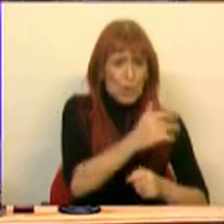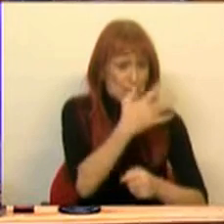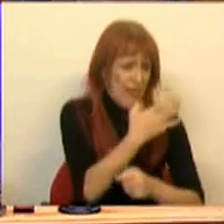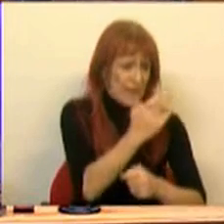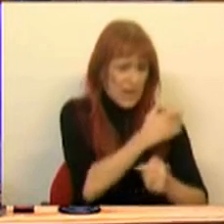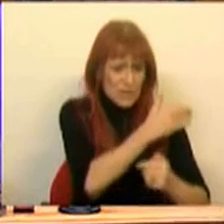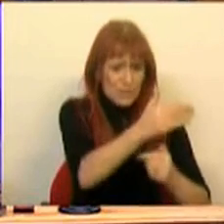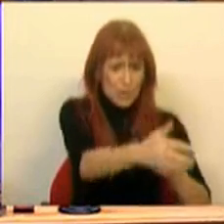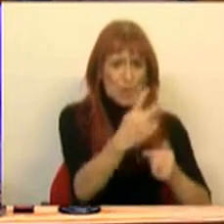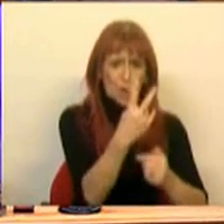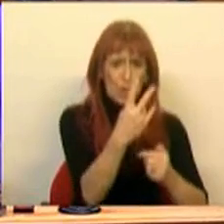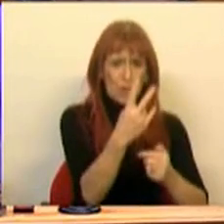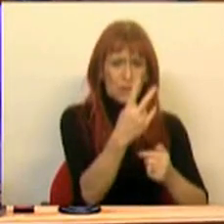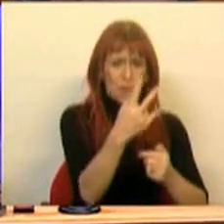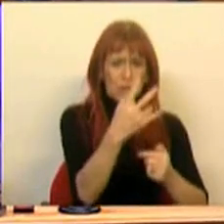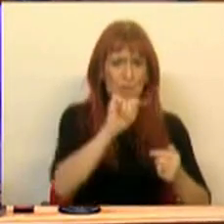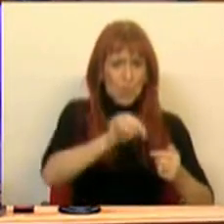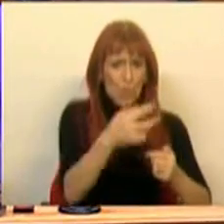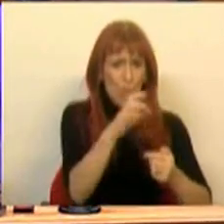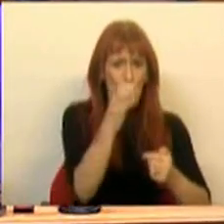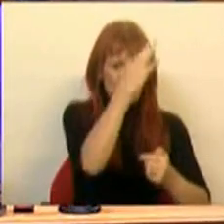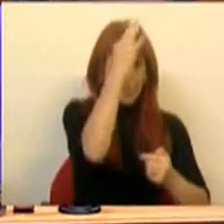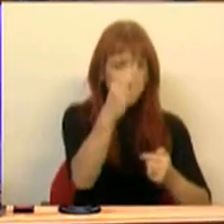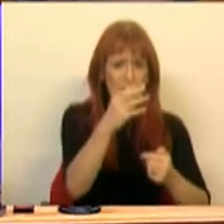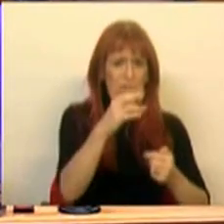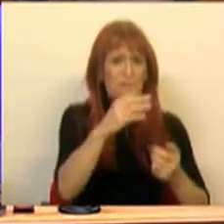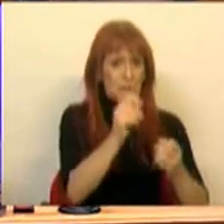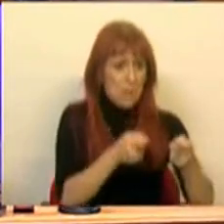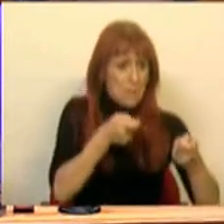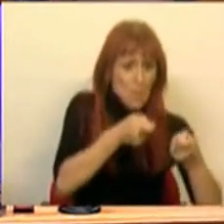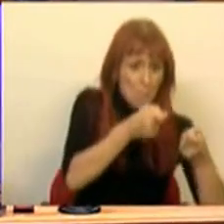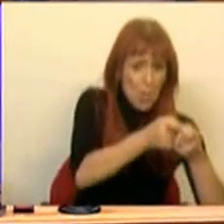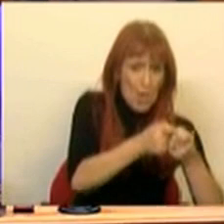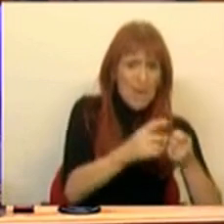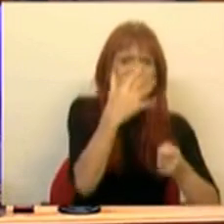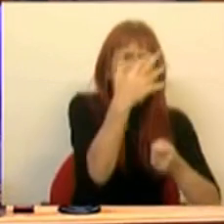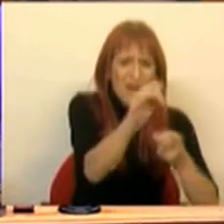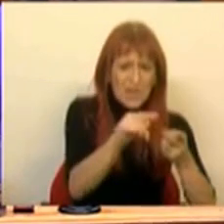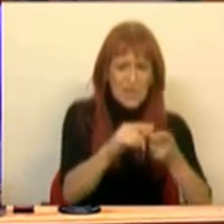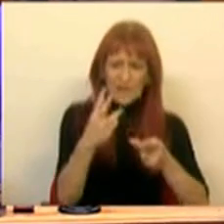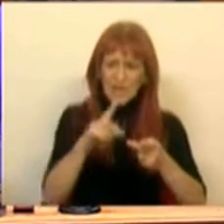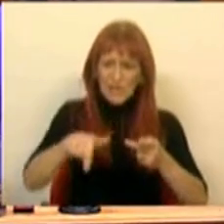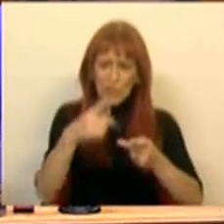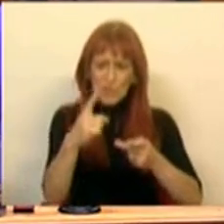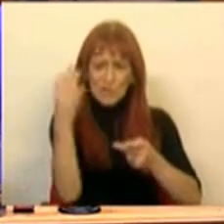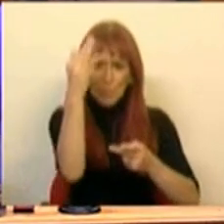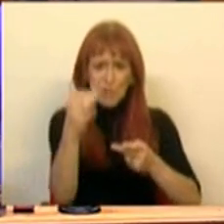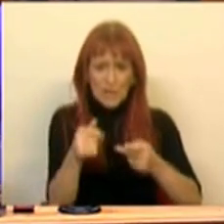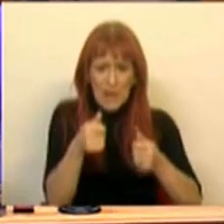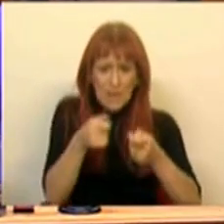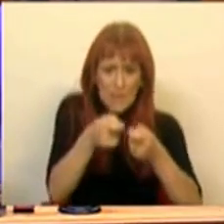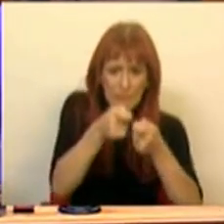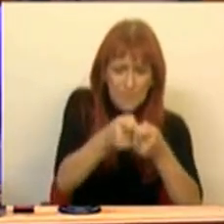anos, 2,8 pontos percentuais da França, 3,6 pontos